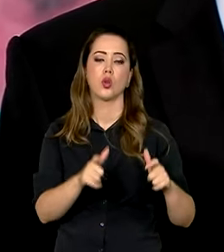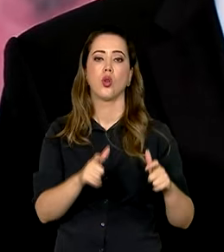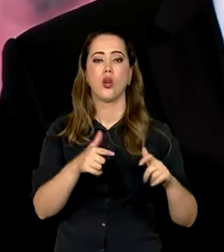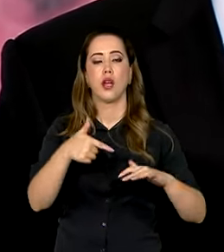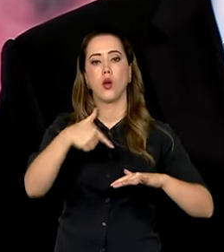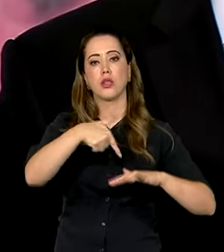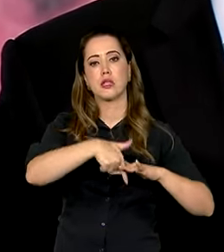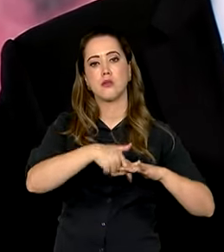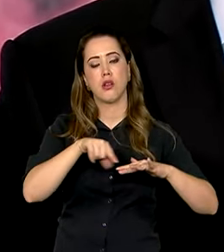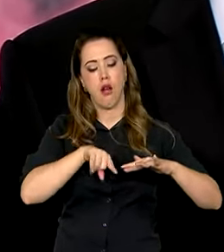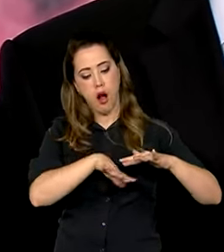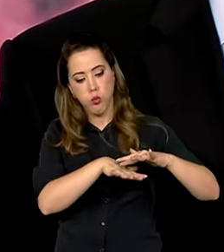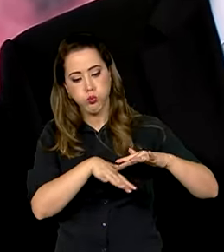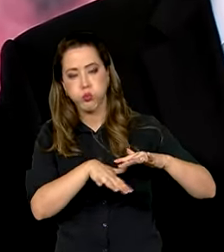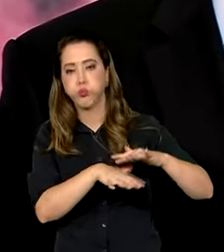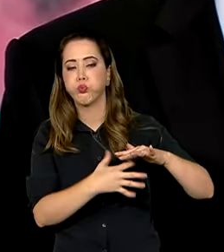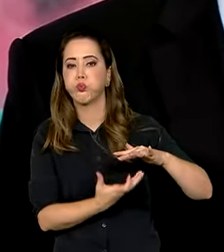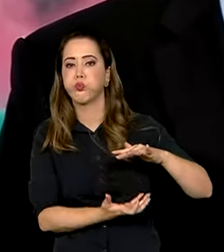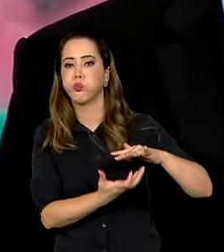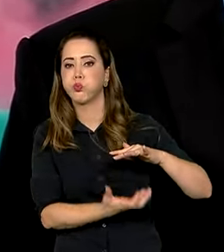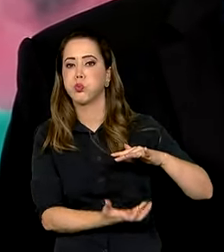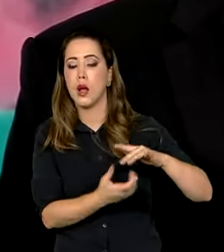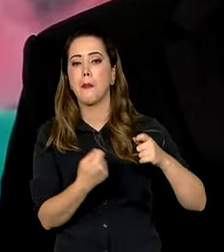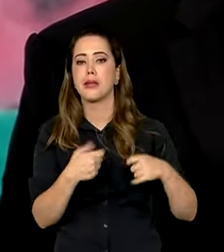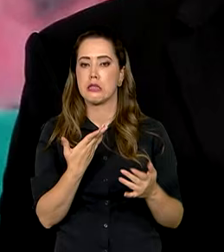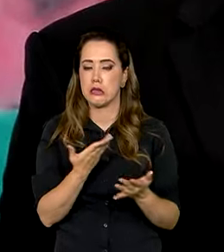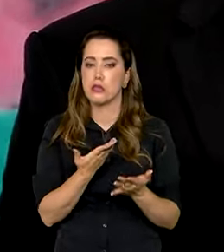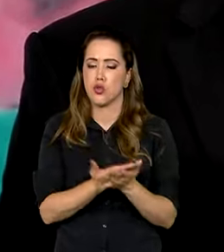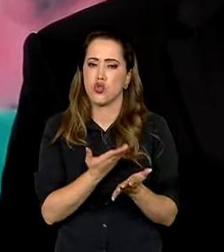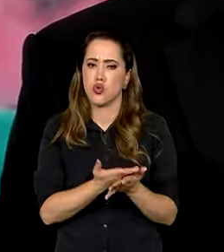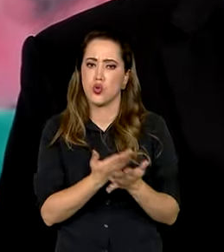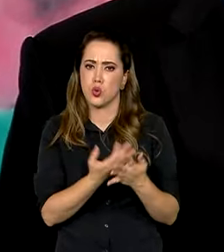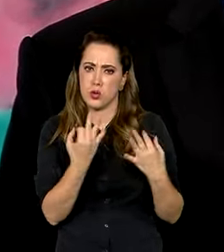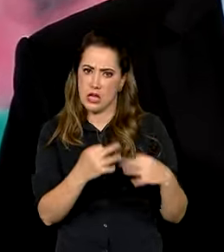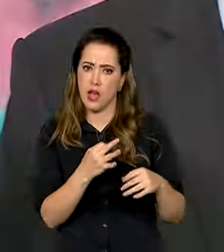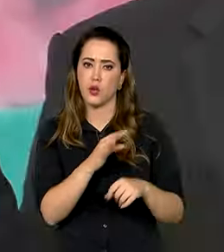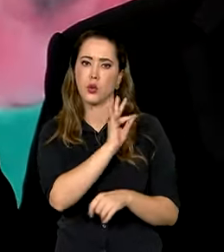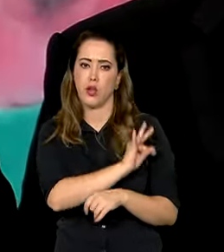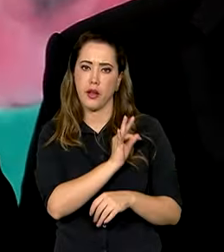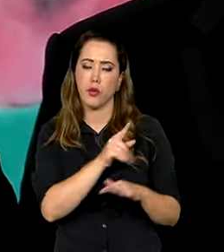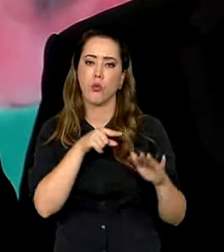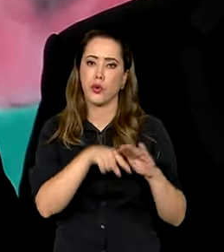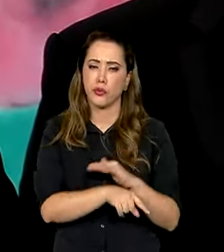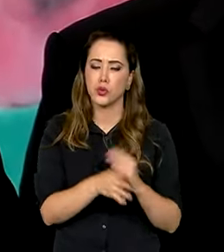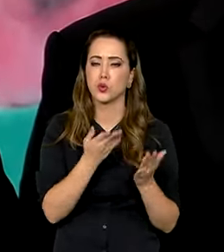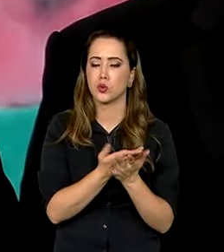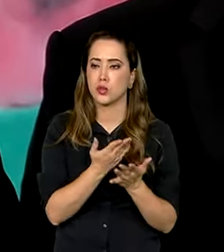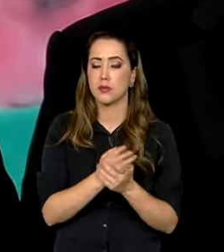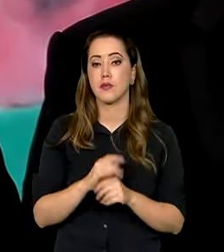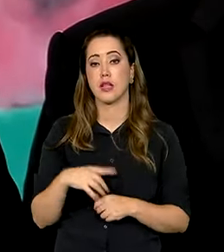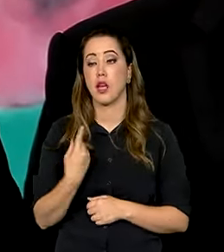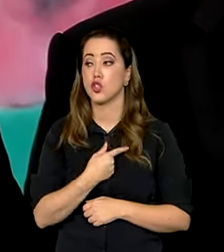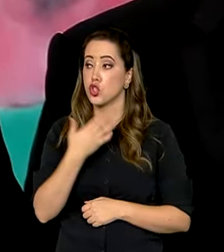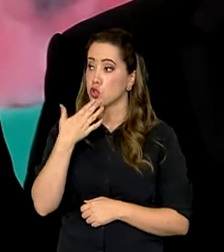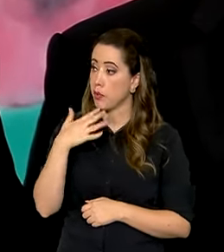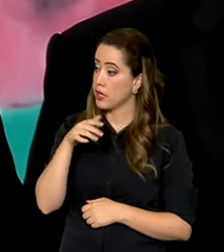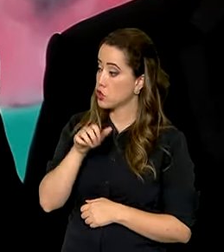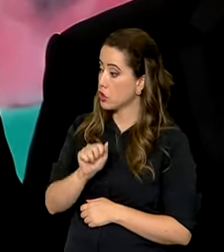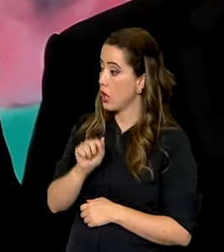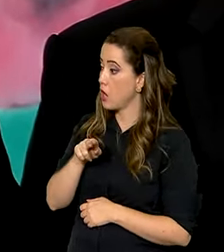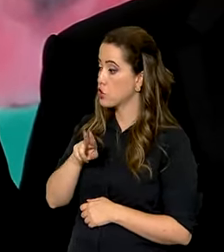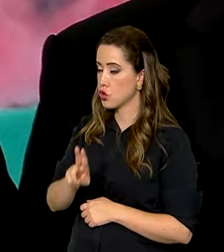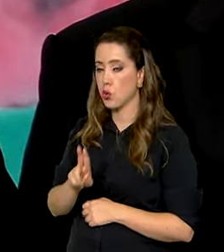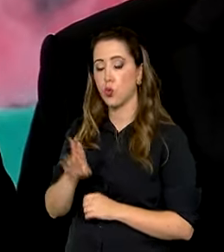Isso não está resolvido ainda, porque precisa de um estudo técnico mais aprofundado. Nós solicitamos que a AGU, através do